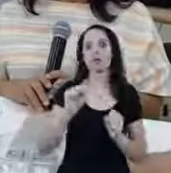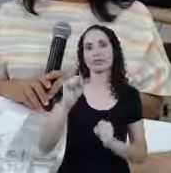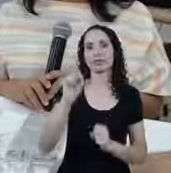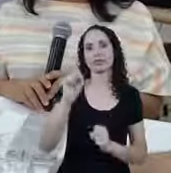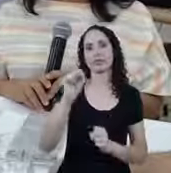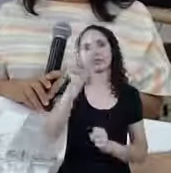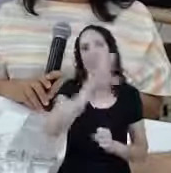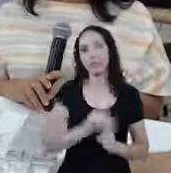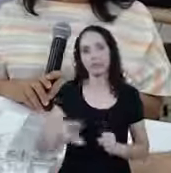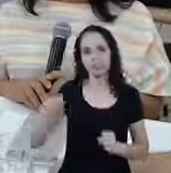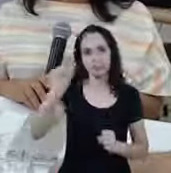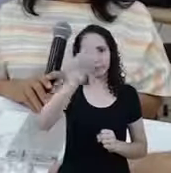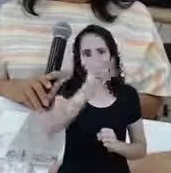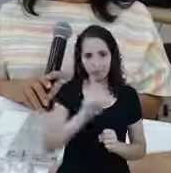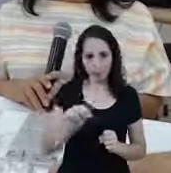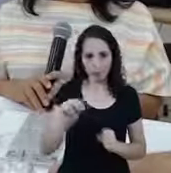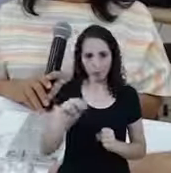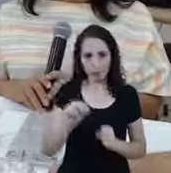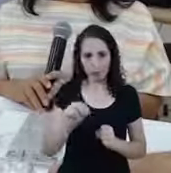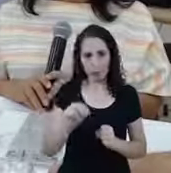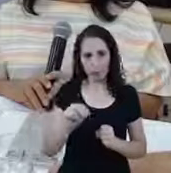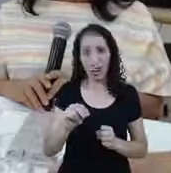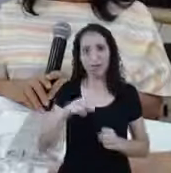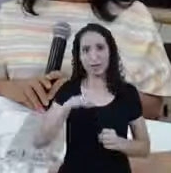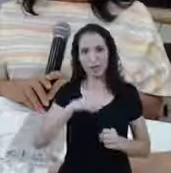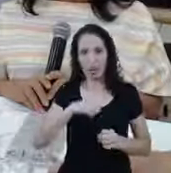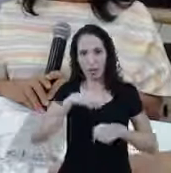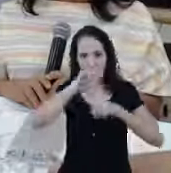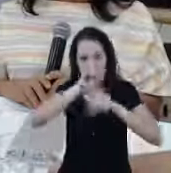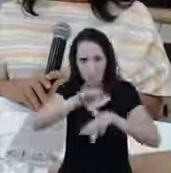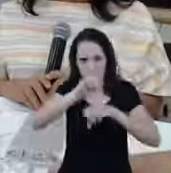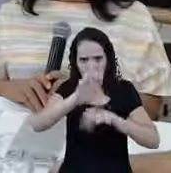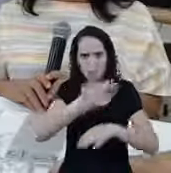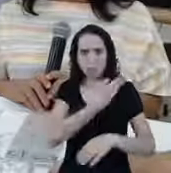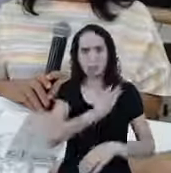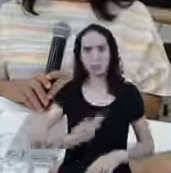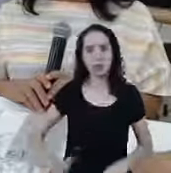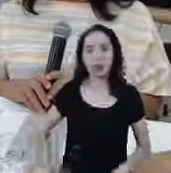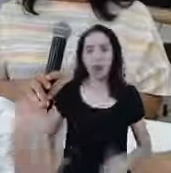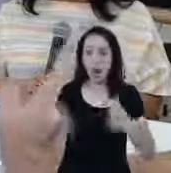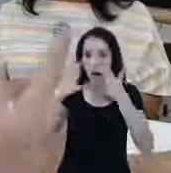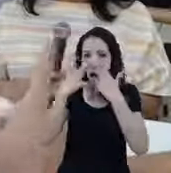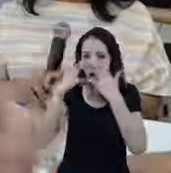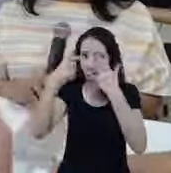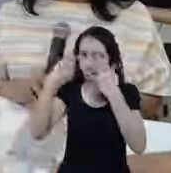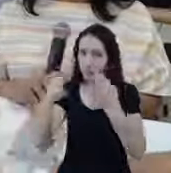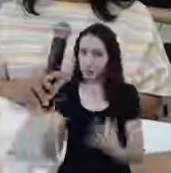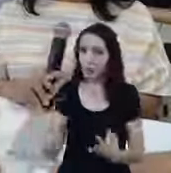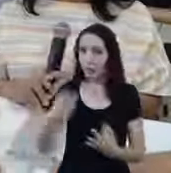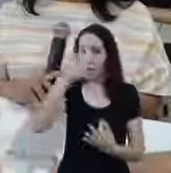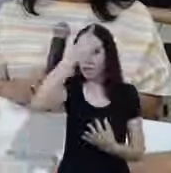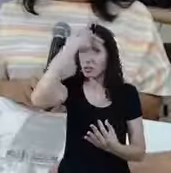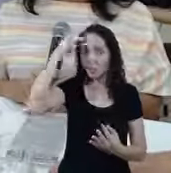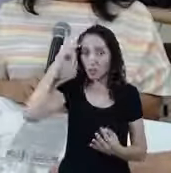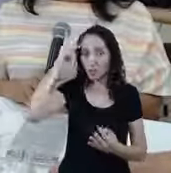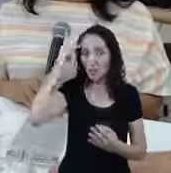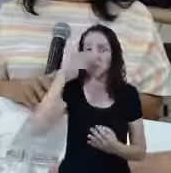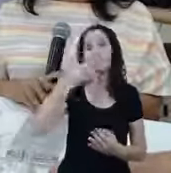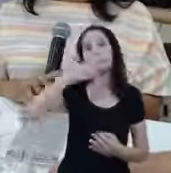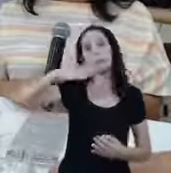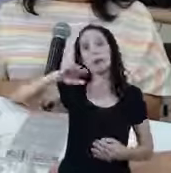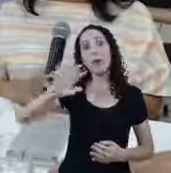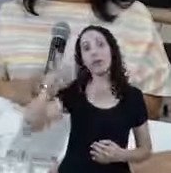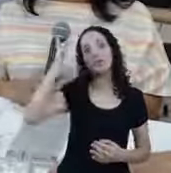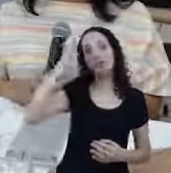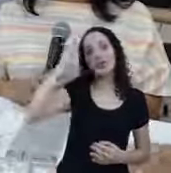uma orientação do governo para as pessoas ficarem atentas com consultores, com as pessoas que prometem